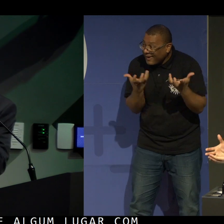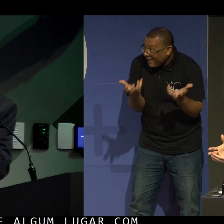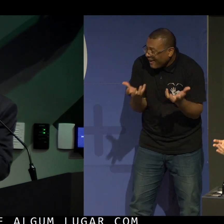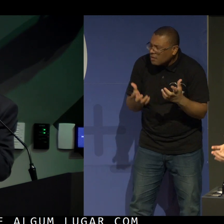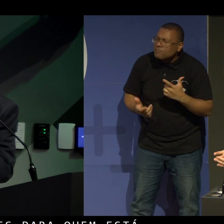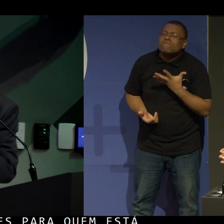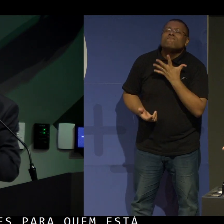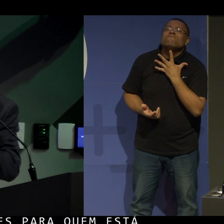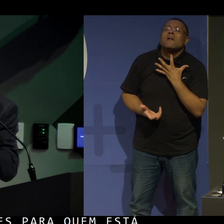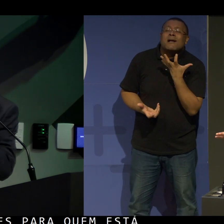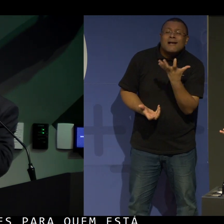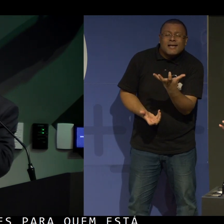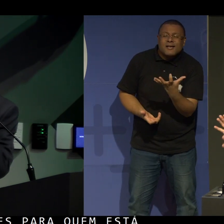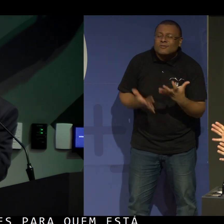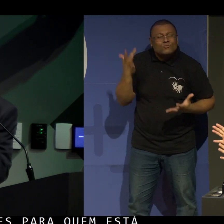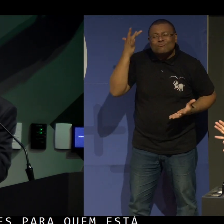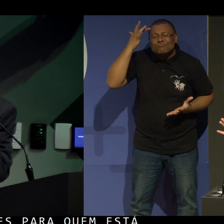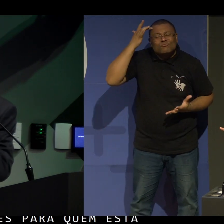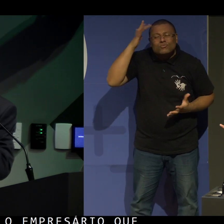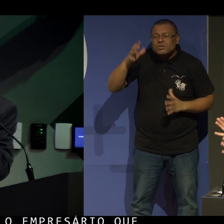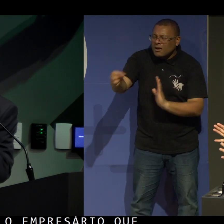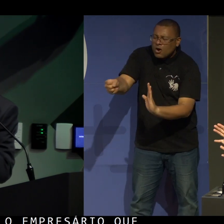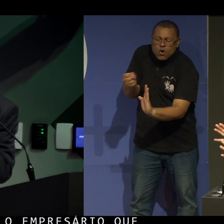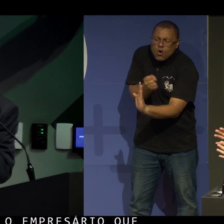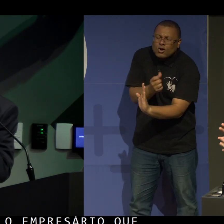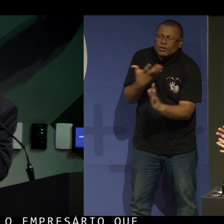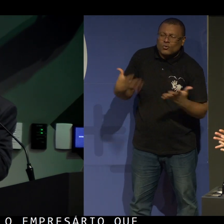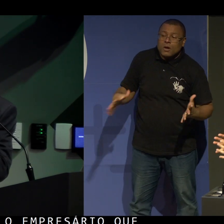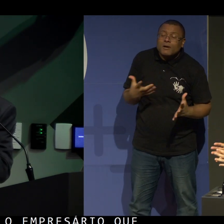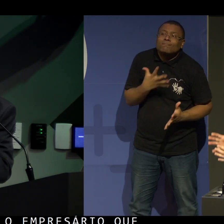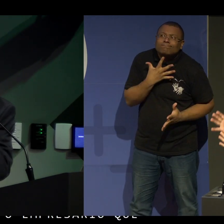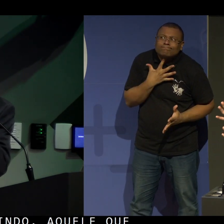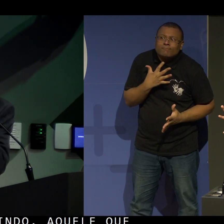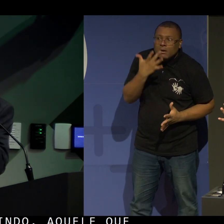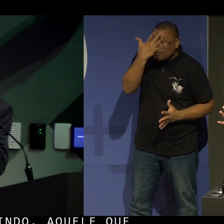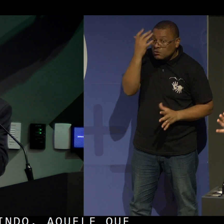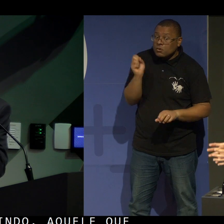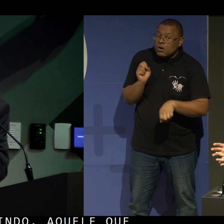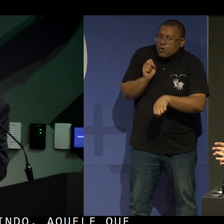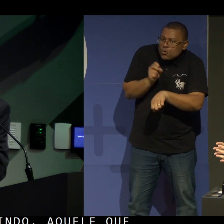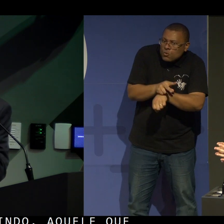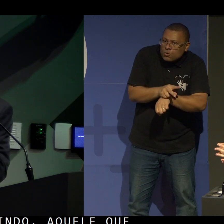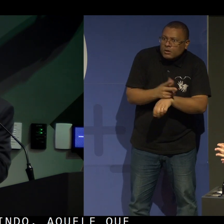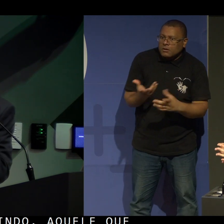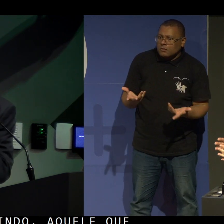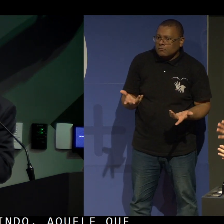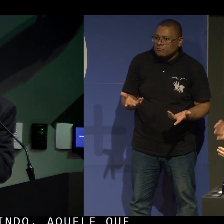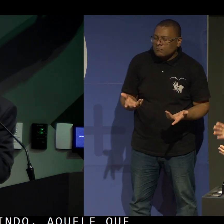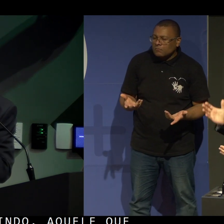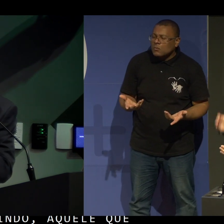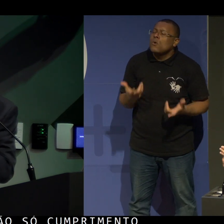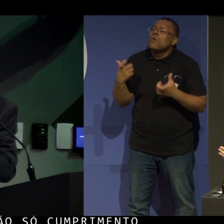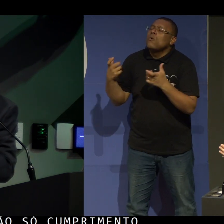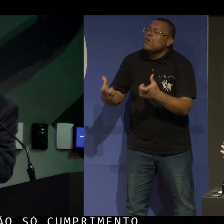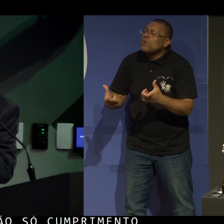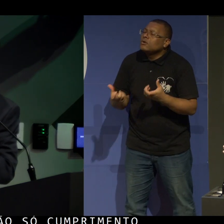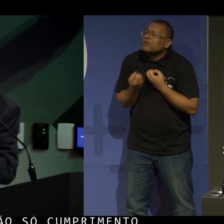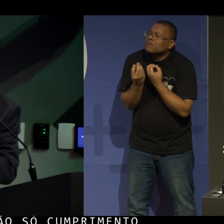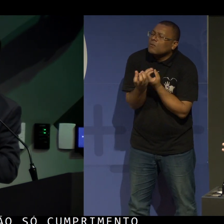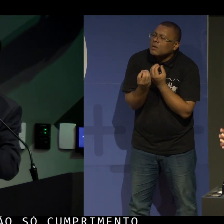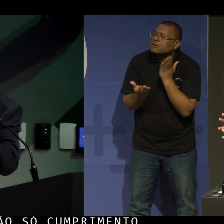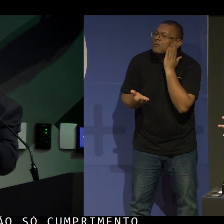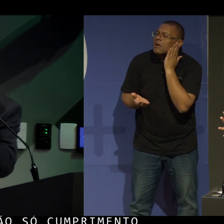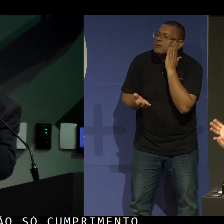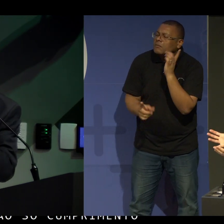tem vontade e não só cumprimento de cota, mas tem vontade de empregar. Onde que ele pode buscar essas